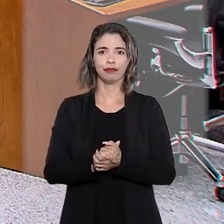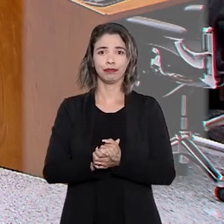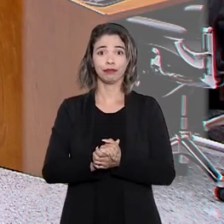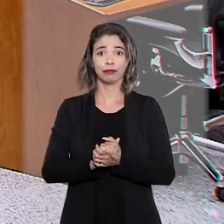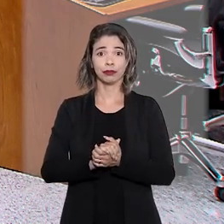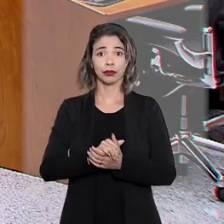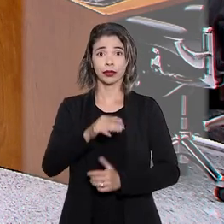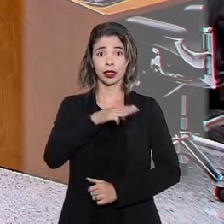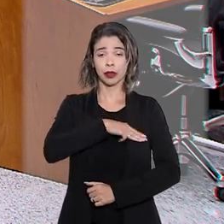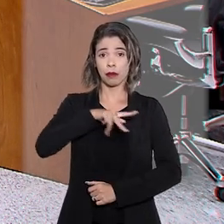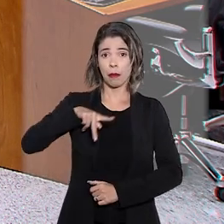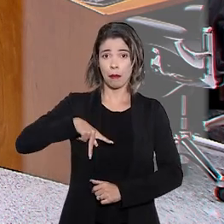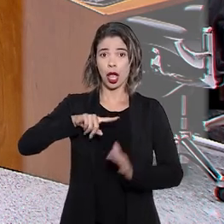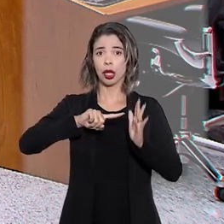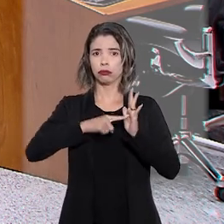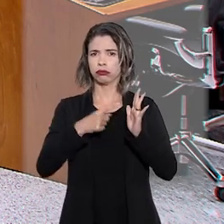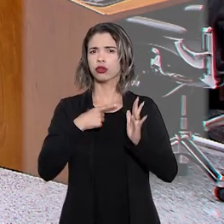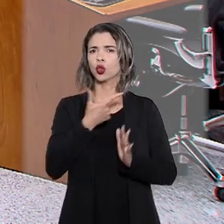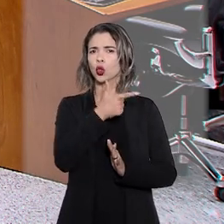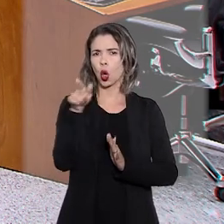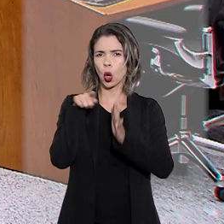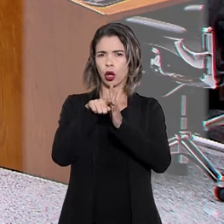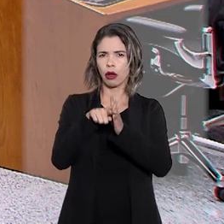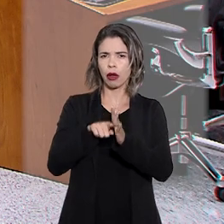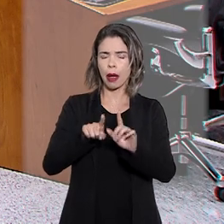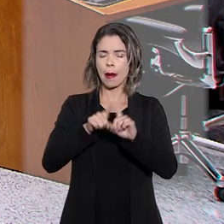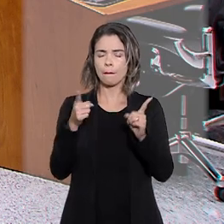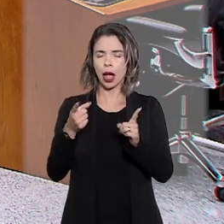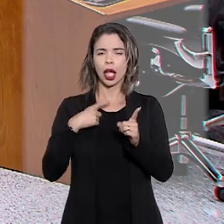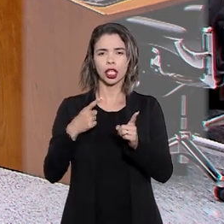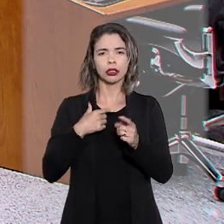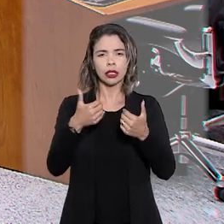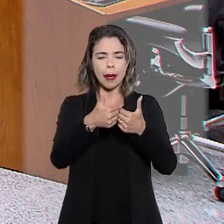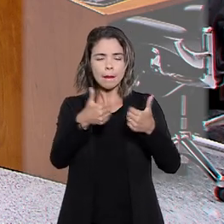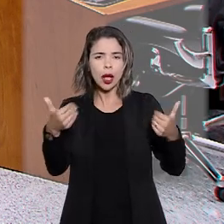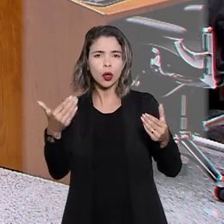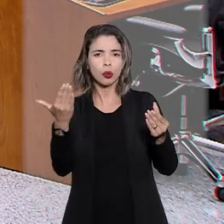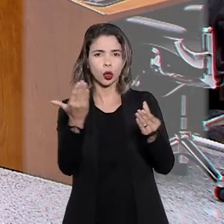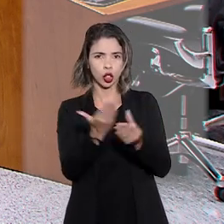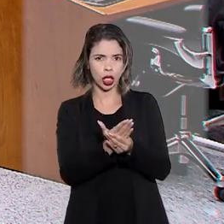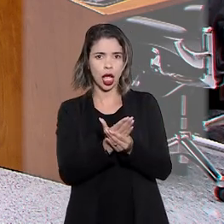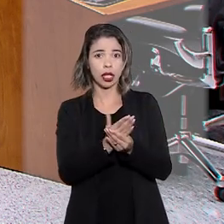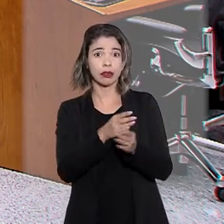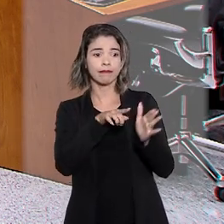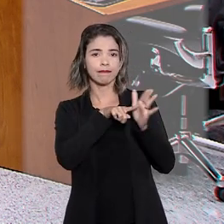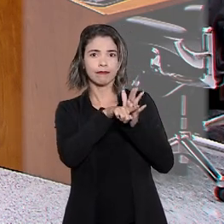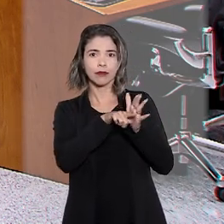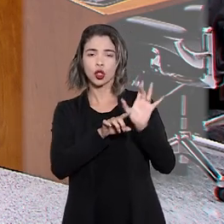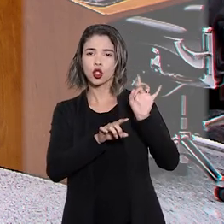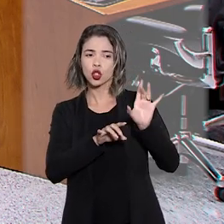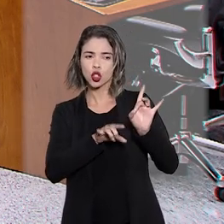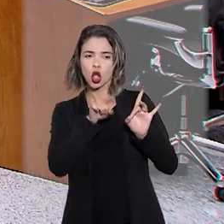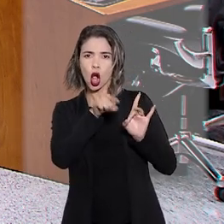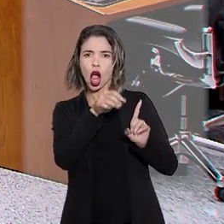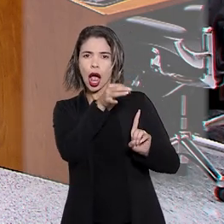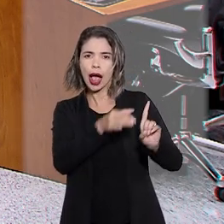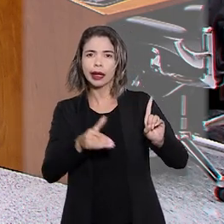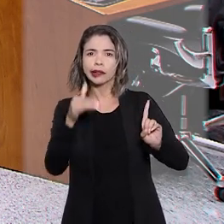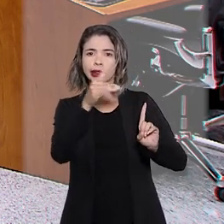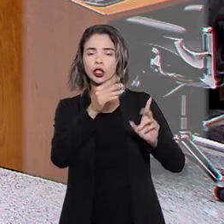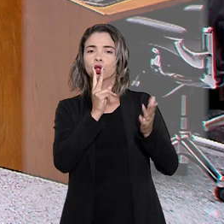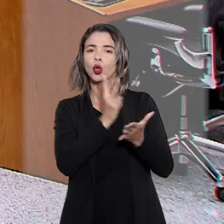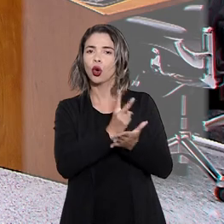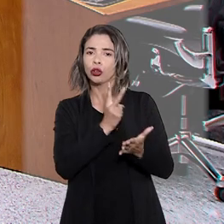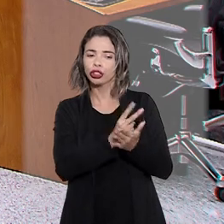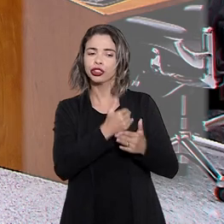A denúncia do MPF incluía outros investigados, mas após o desmembramento do processo, apenas as investigações contra os